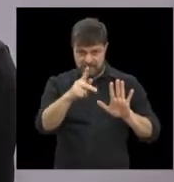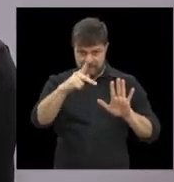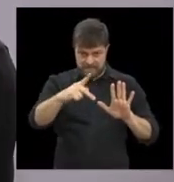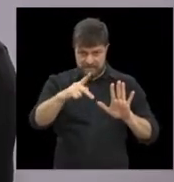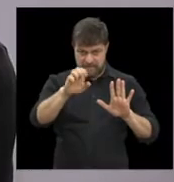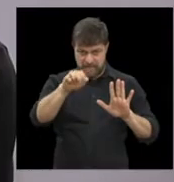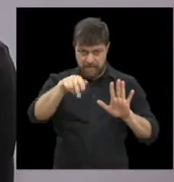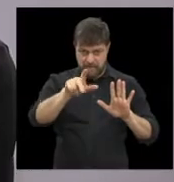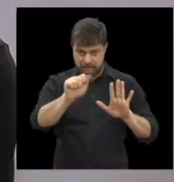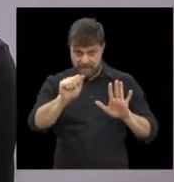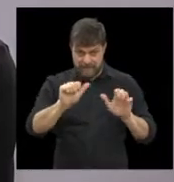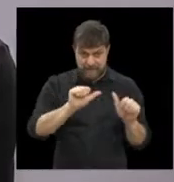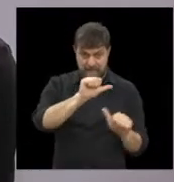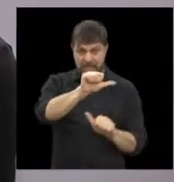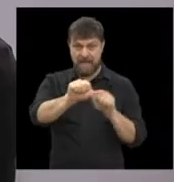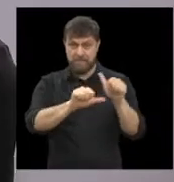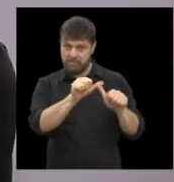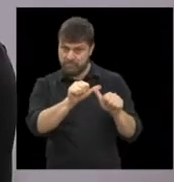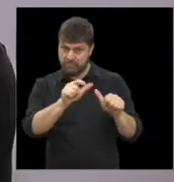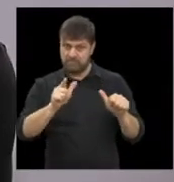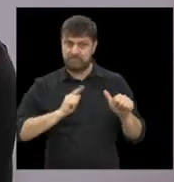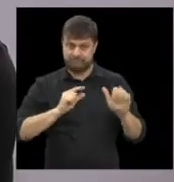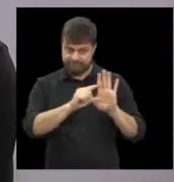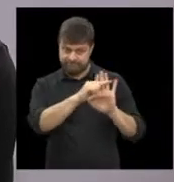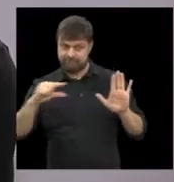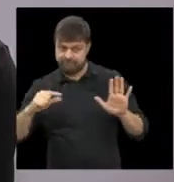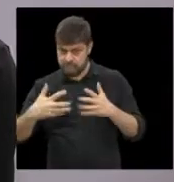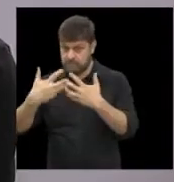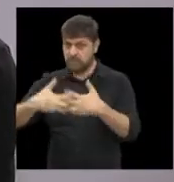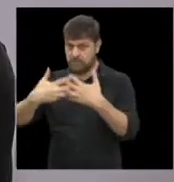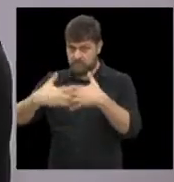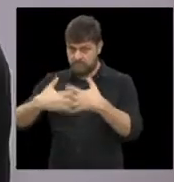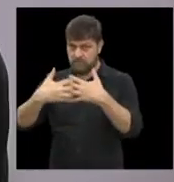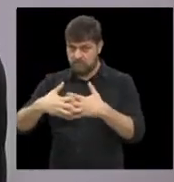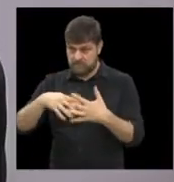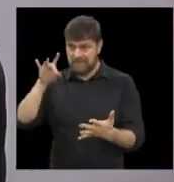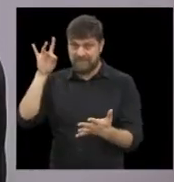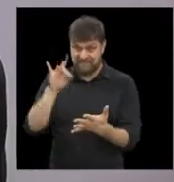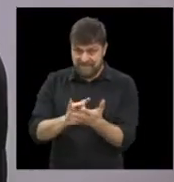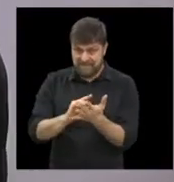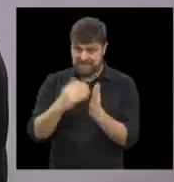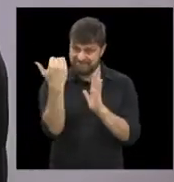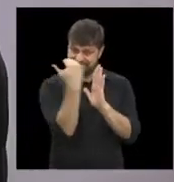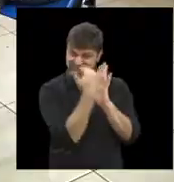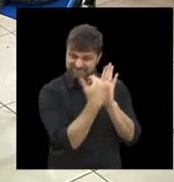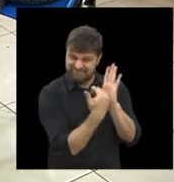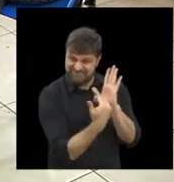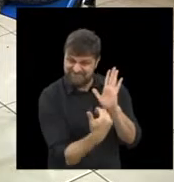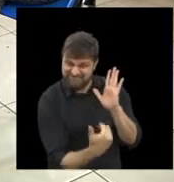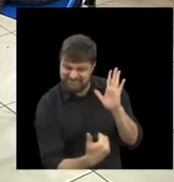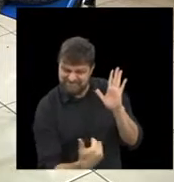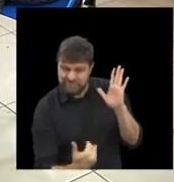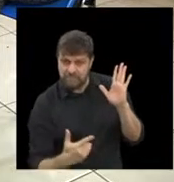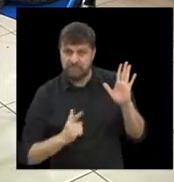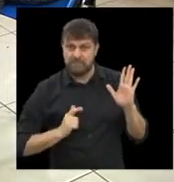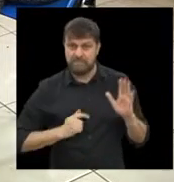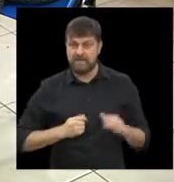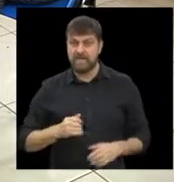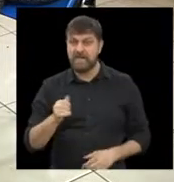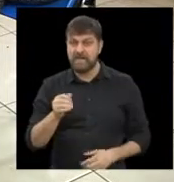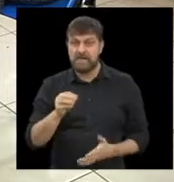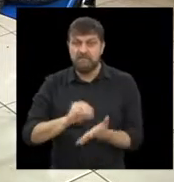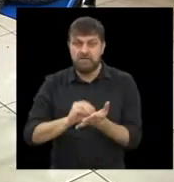operacionalização dela é mais evidente. Ela é uma lei muito completa, mas ela não tinha aplicabilidade determinada.